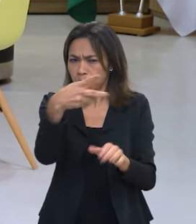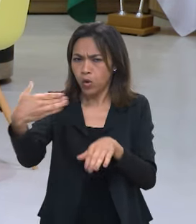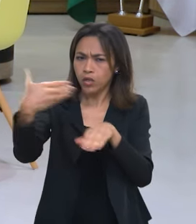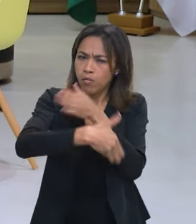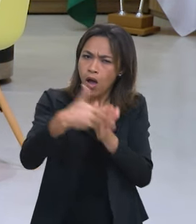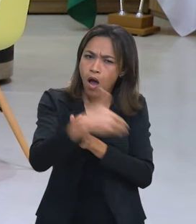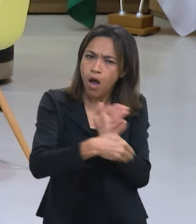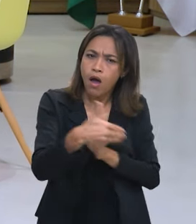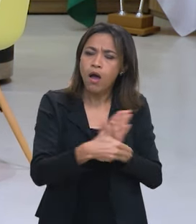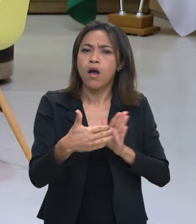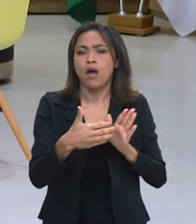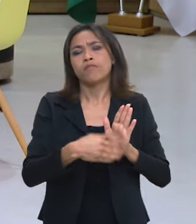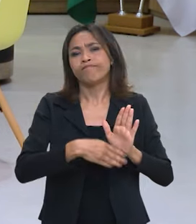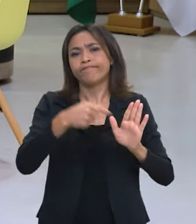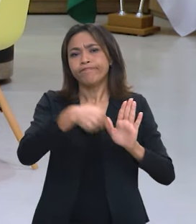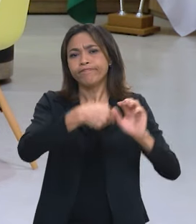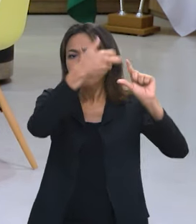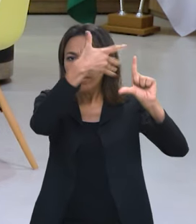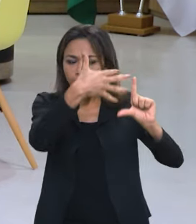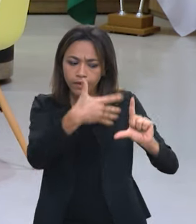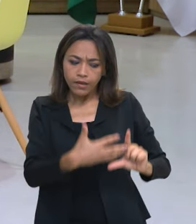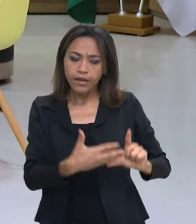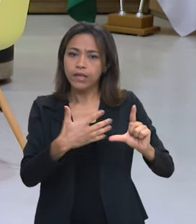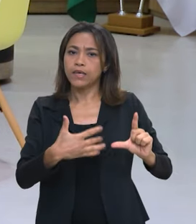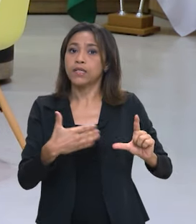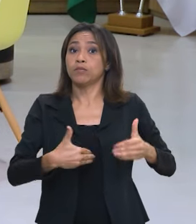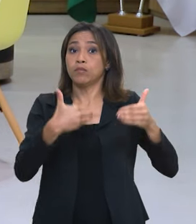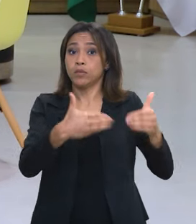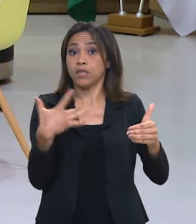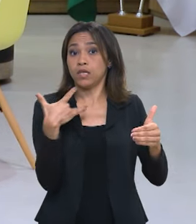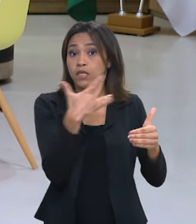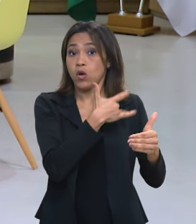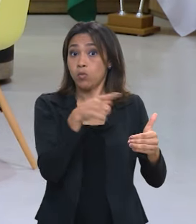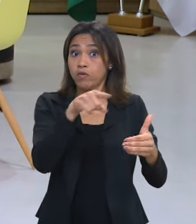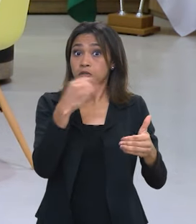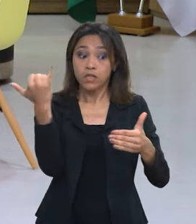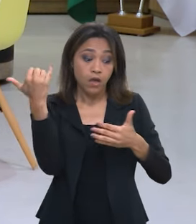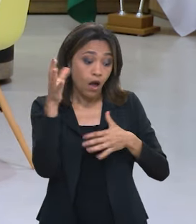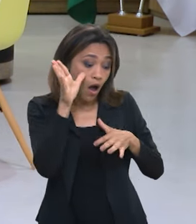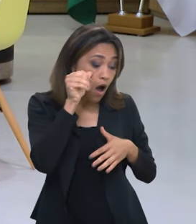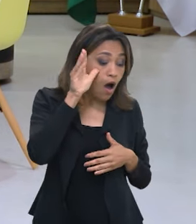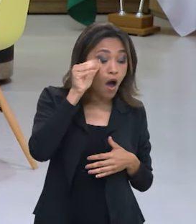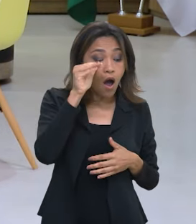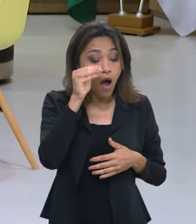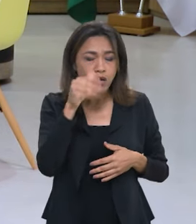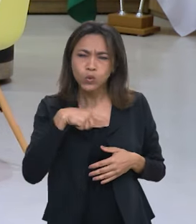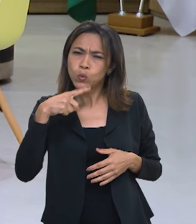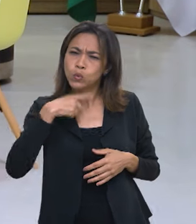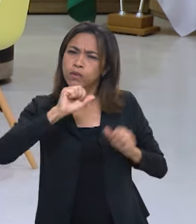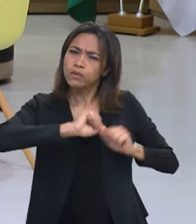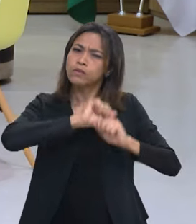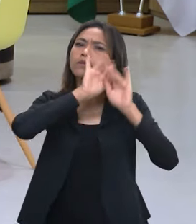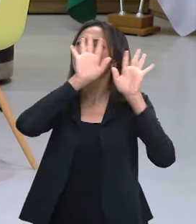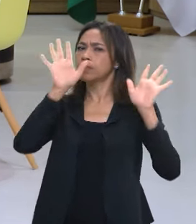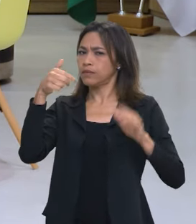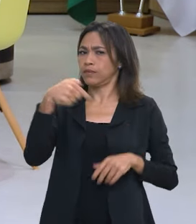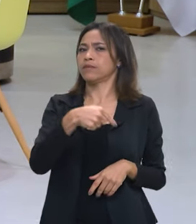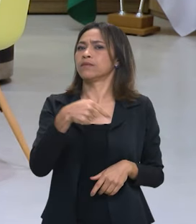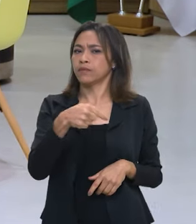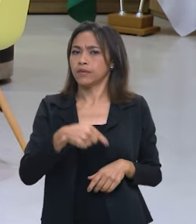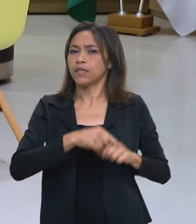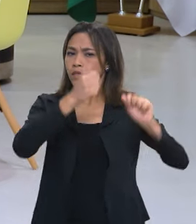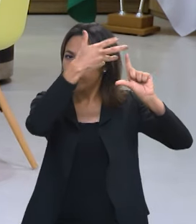do Ministério da Saúde para todos terem acesso a essas informações. Ali nós esclarecemos dúvidas